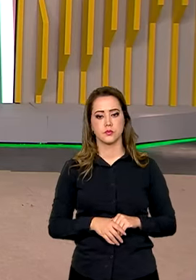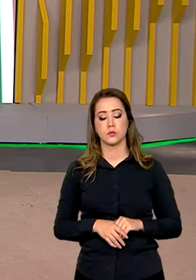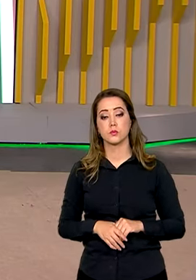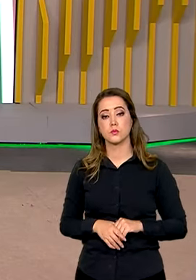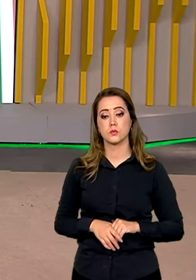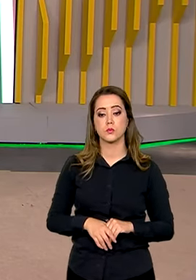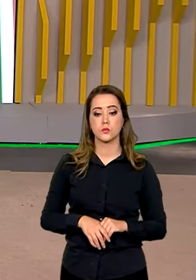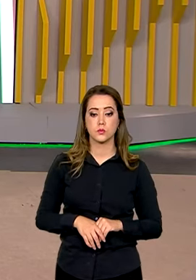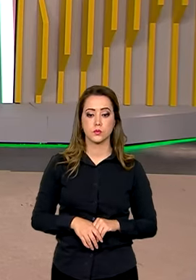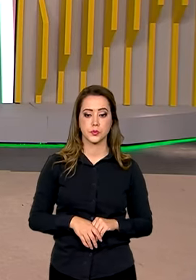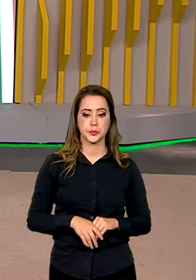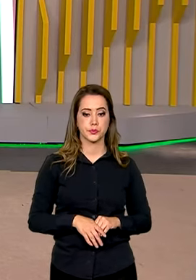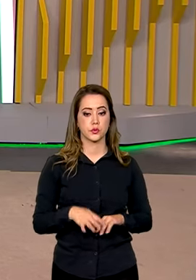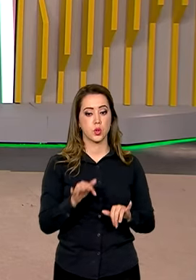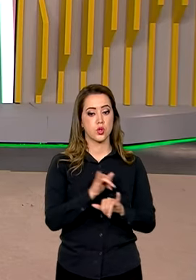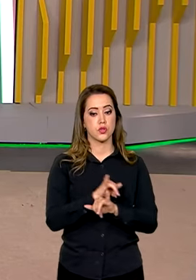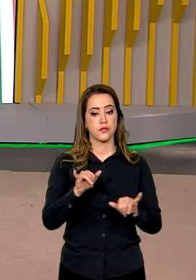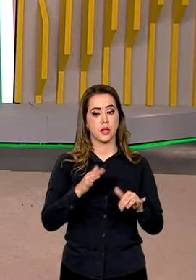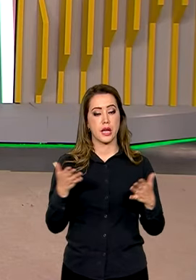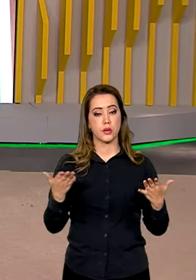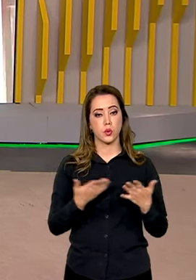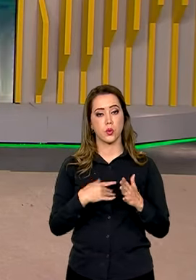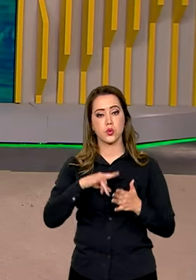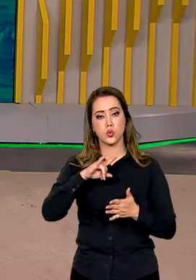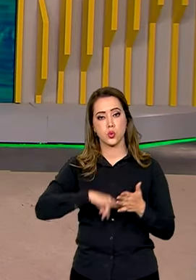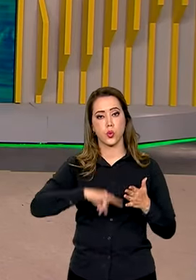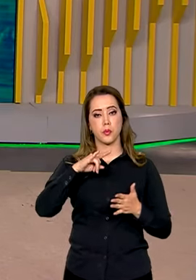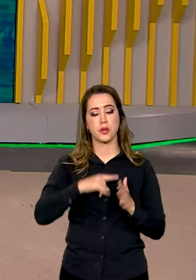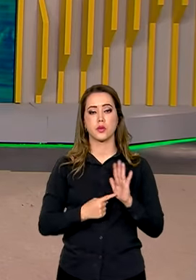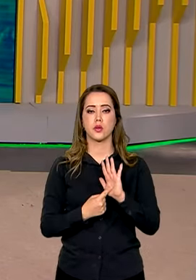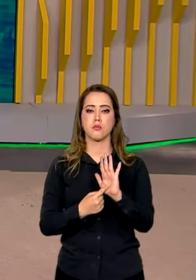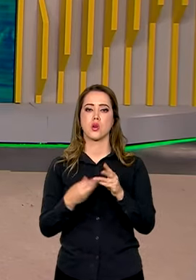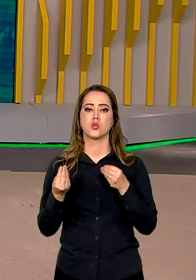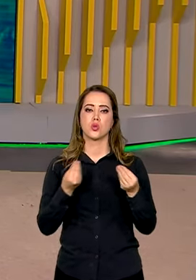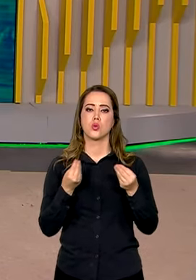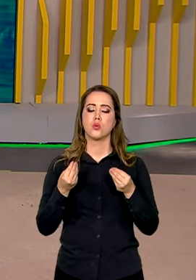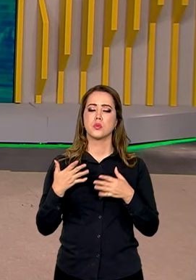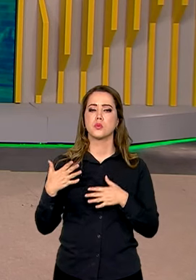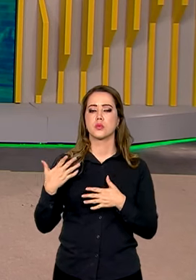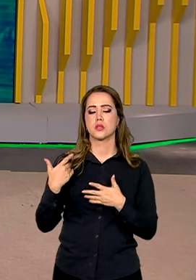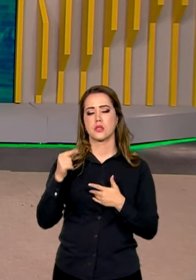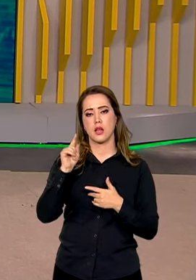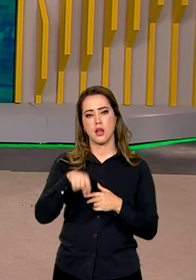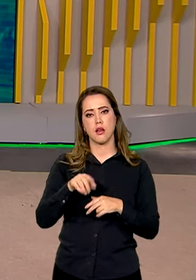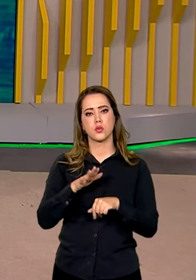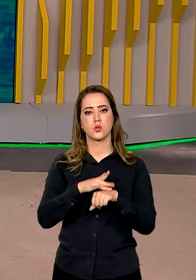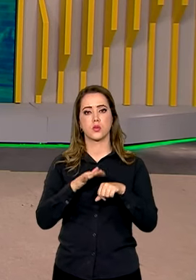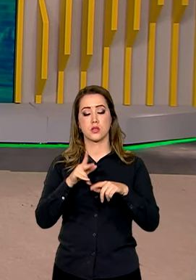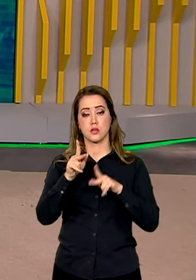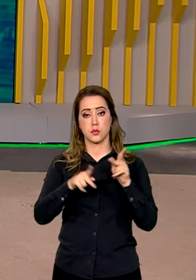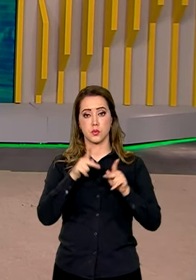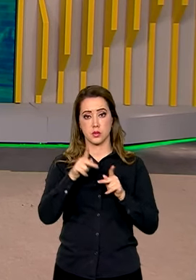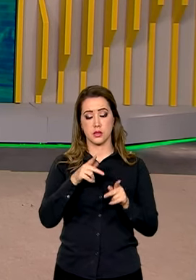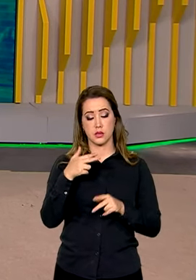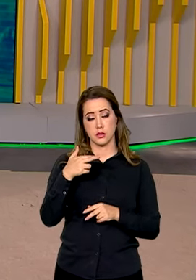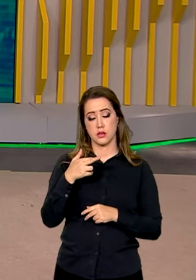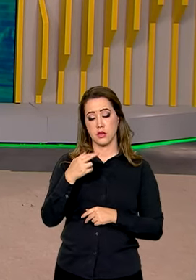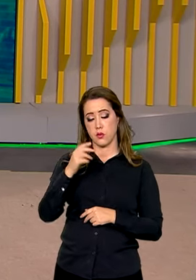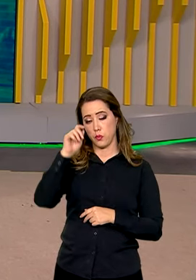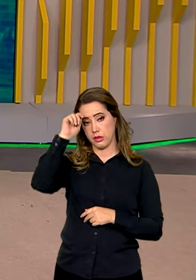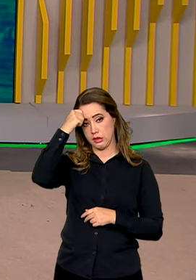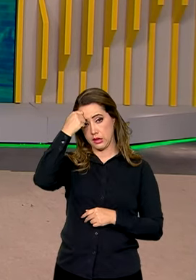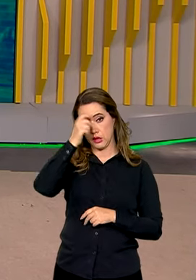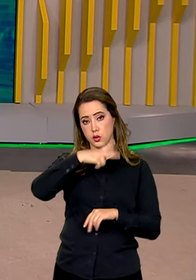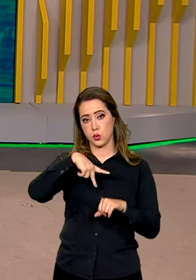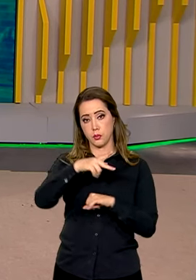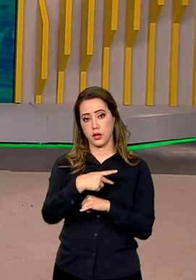Foi divulgado hoje um boletim que mostra o perfil epidemiológico da população negra no país. E um dos dados que chamam a